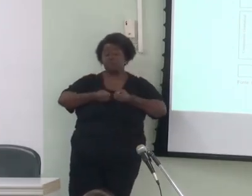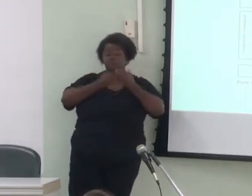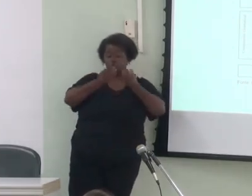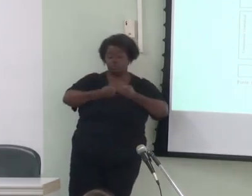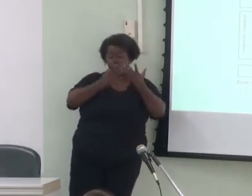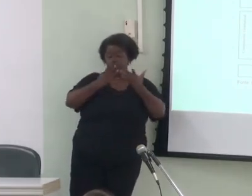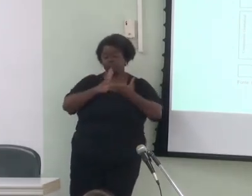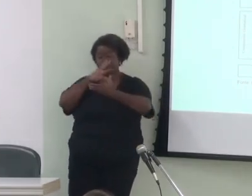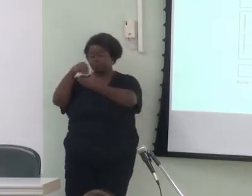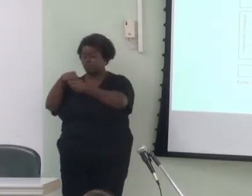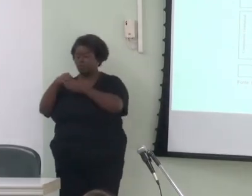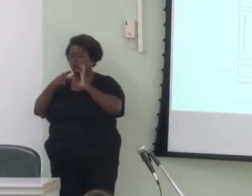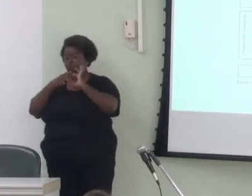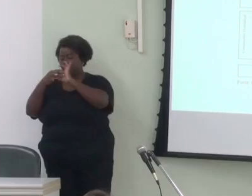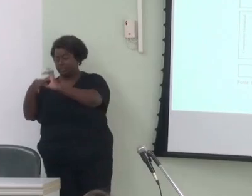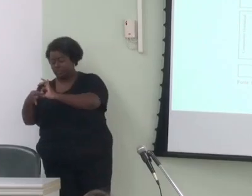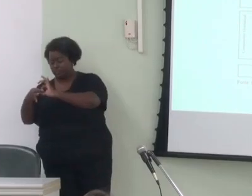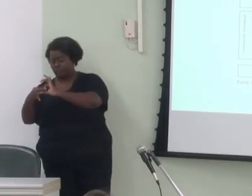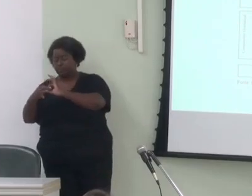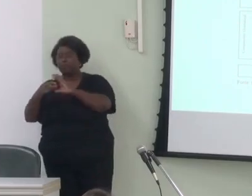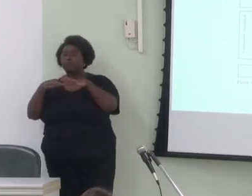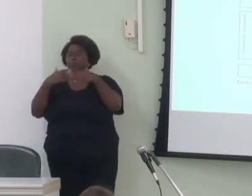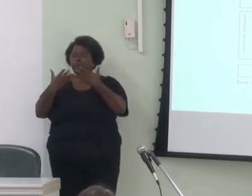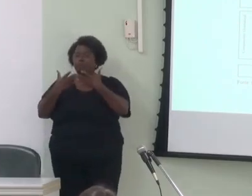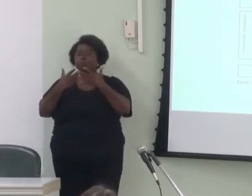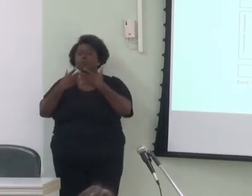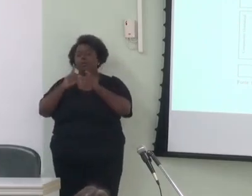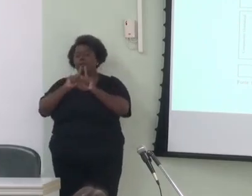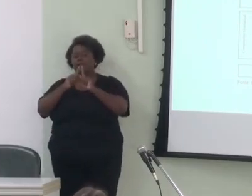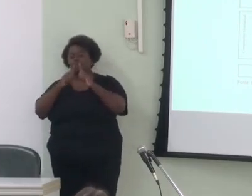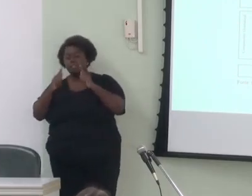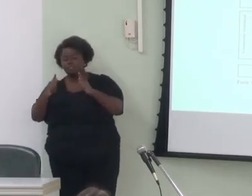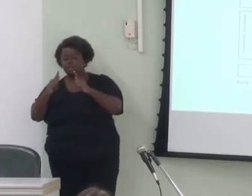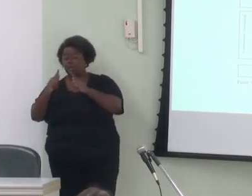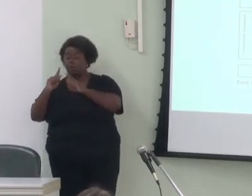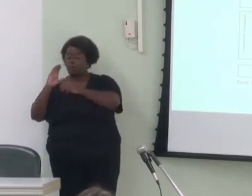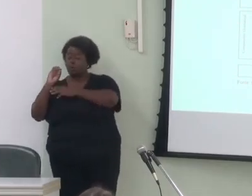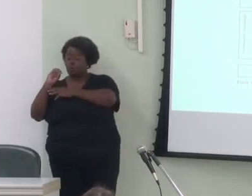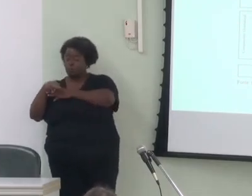Por fim, o componente gramatical envia informações ao componente